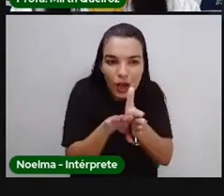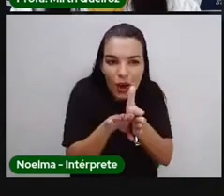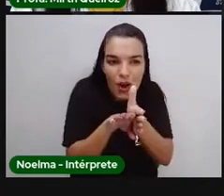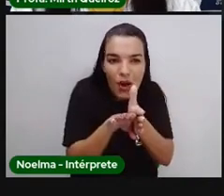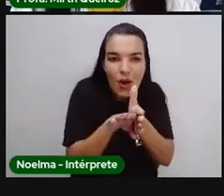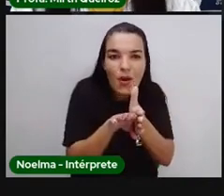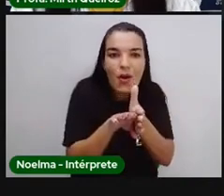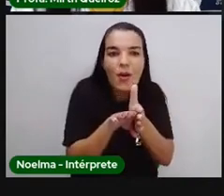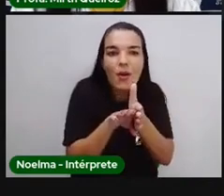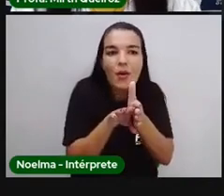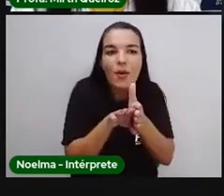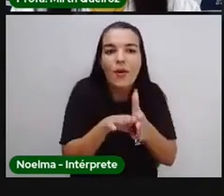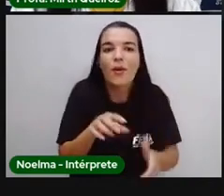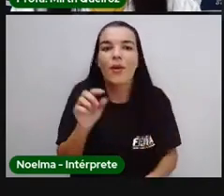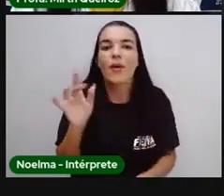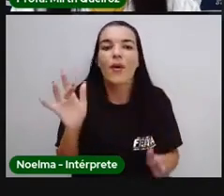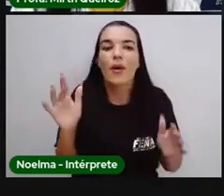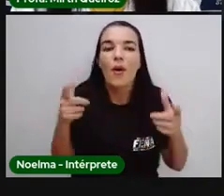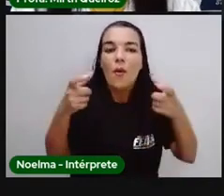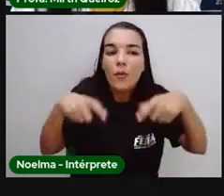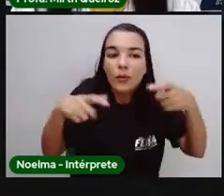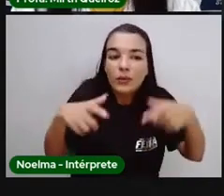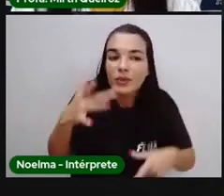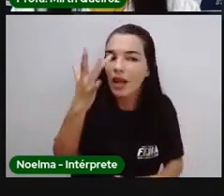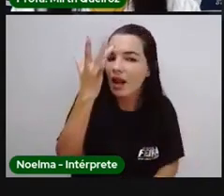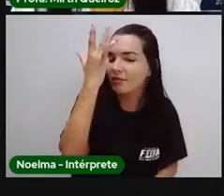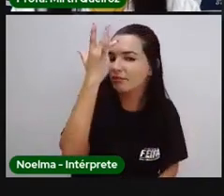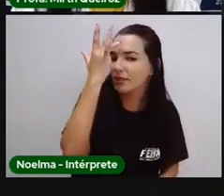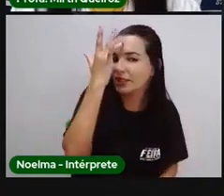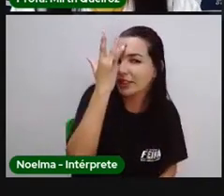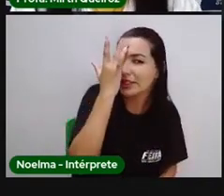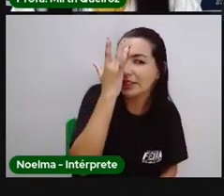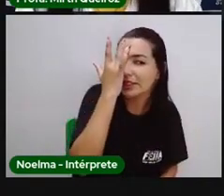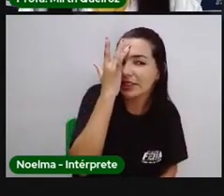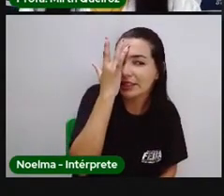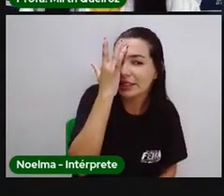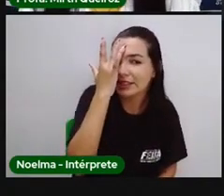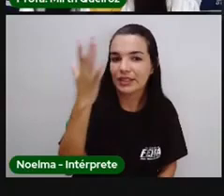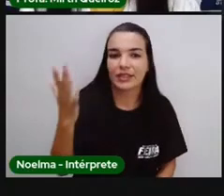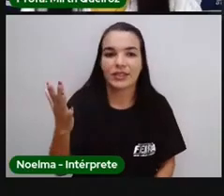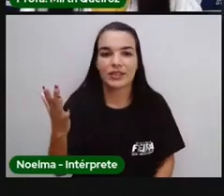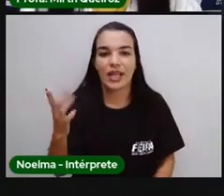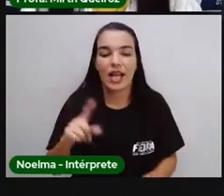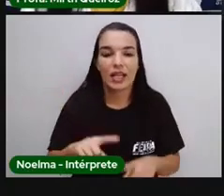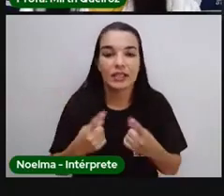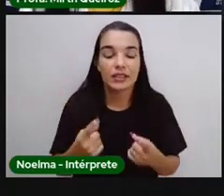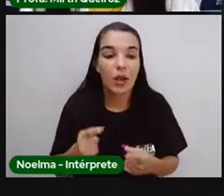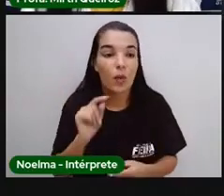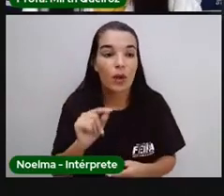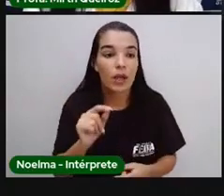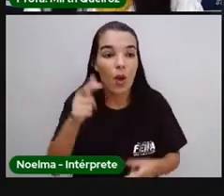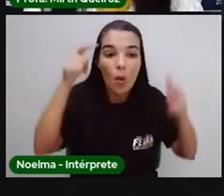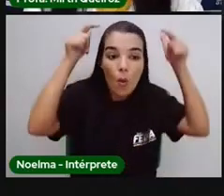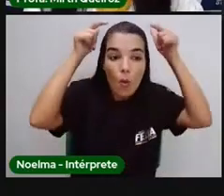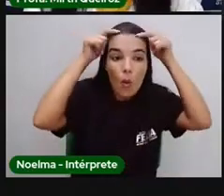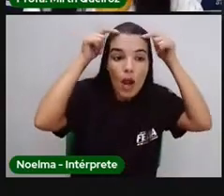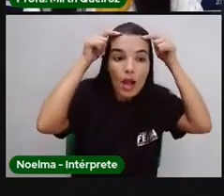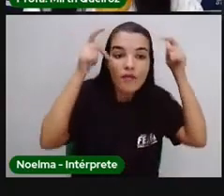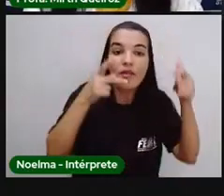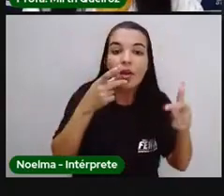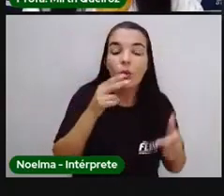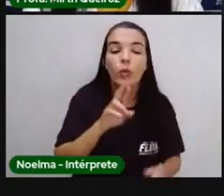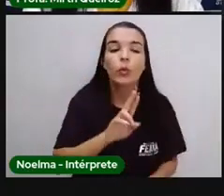a esse local, que era o Cabo das Tormentas, D. João II, ele resolveu dar um nome